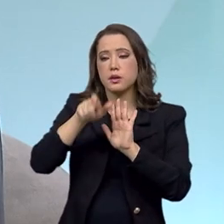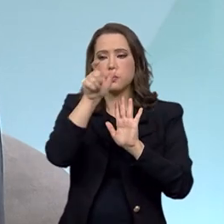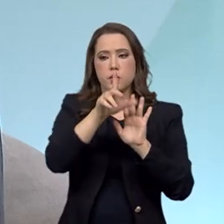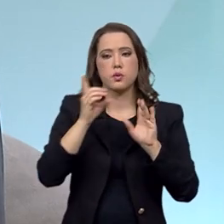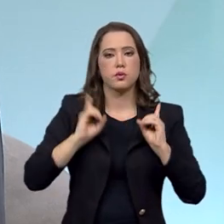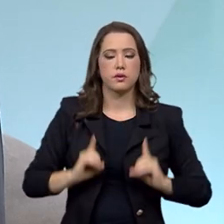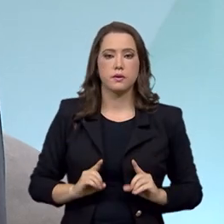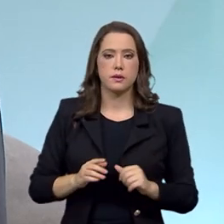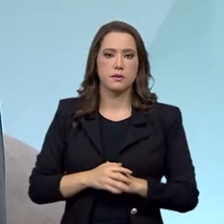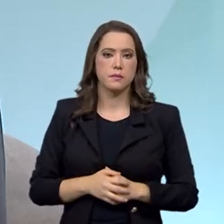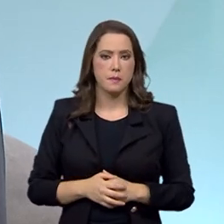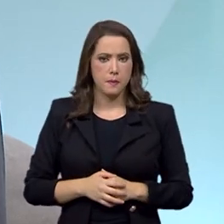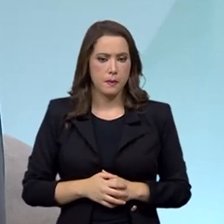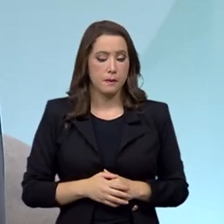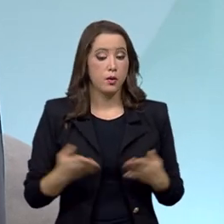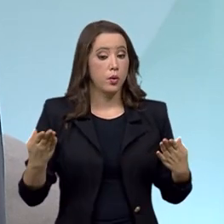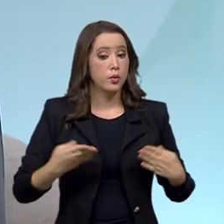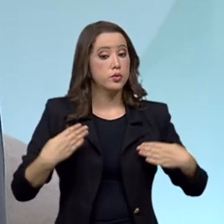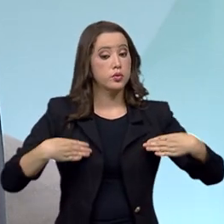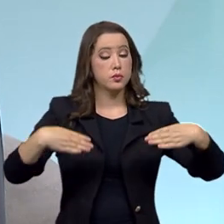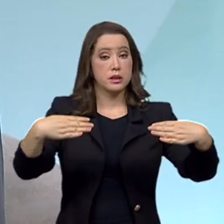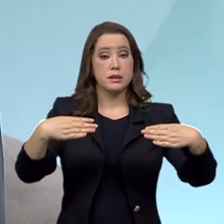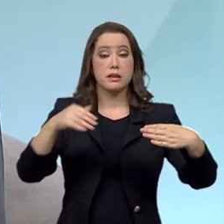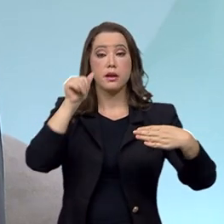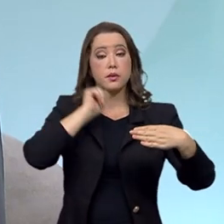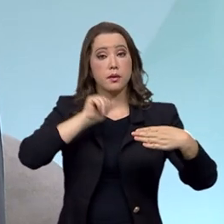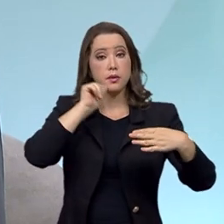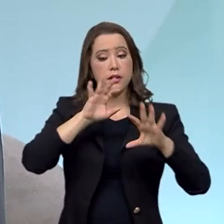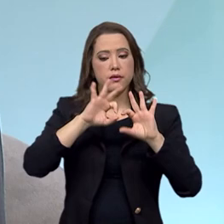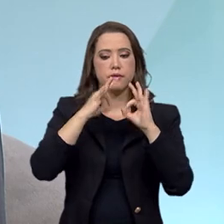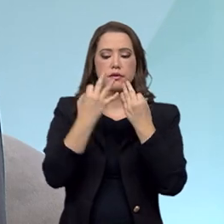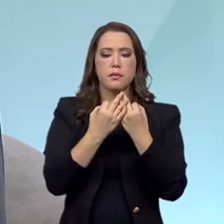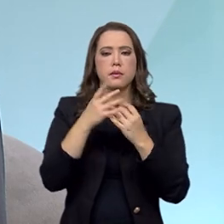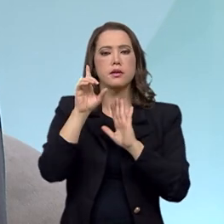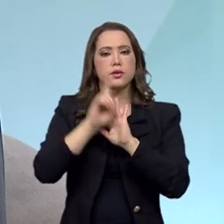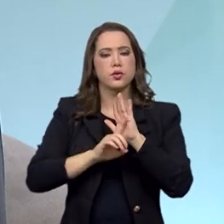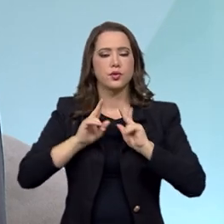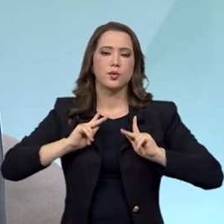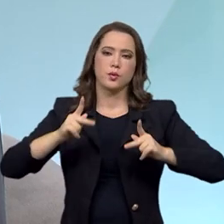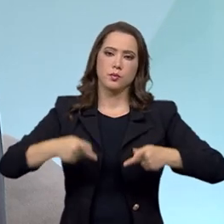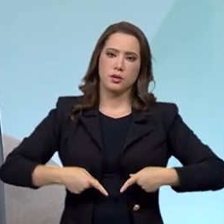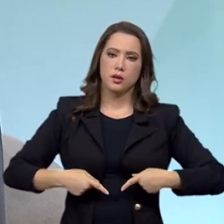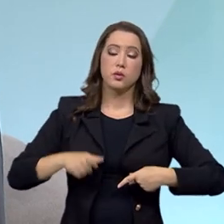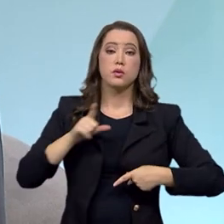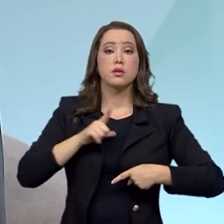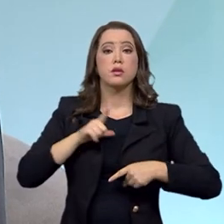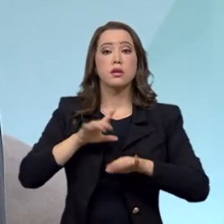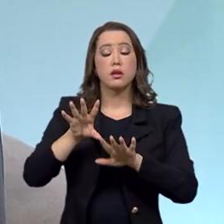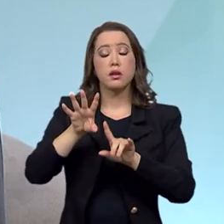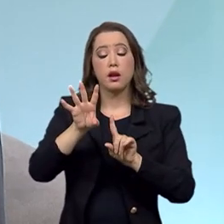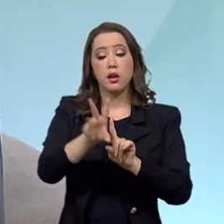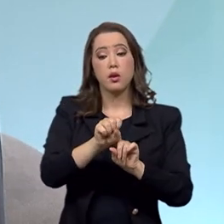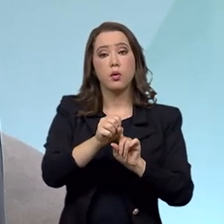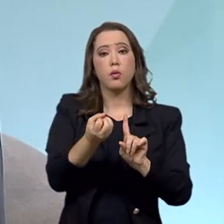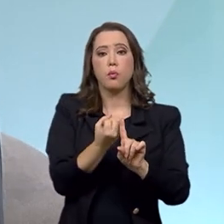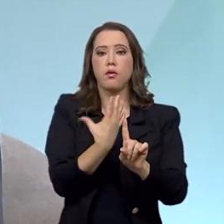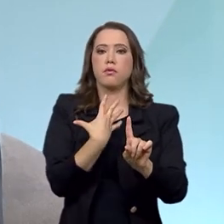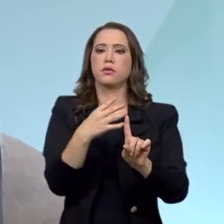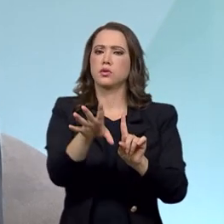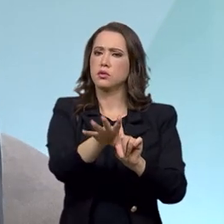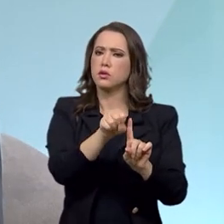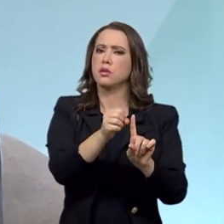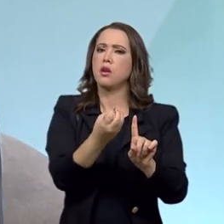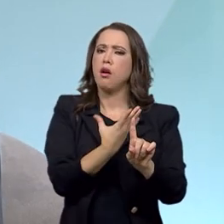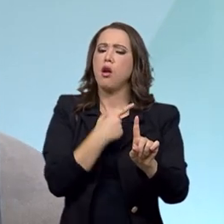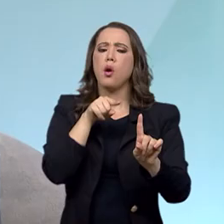o Ministério da Mulher, Família e Direitos Humanos conta com uma ouvidoria nacional de direitos humanos. Essa ouvidoria é um canal de